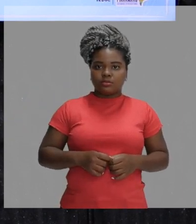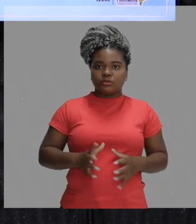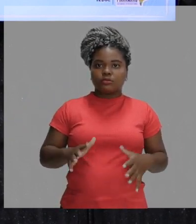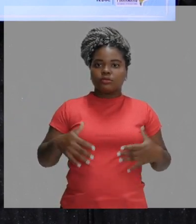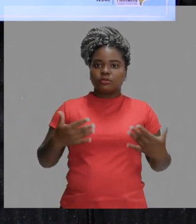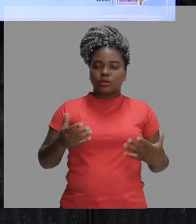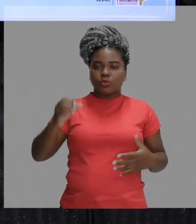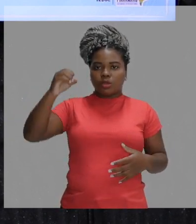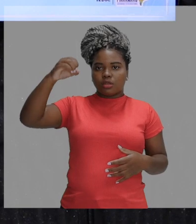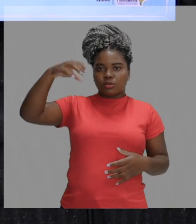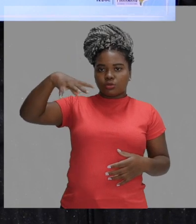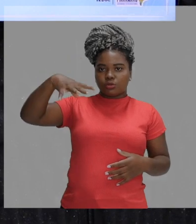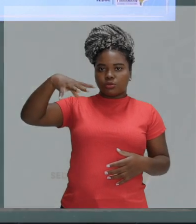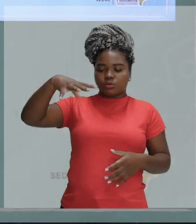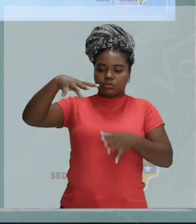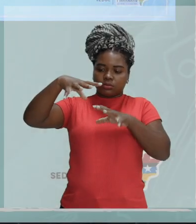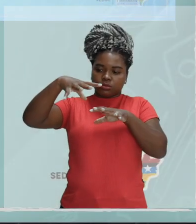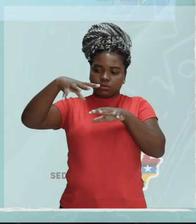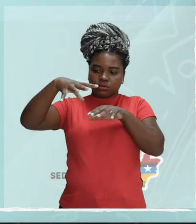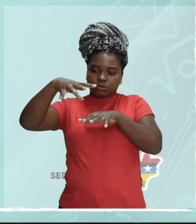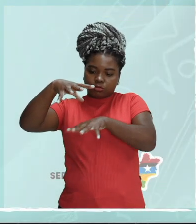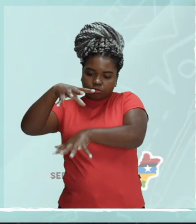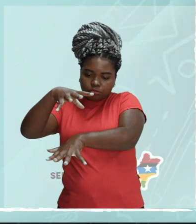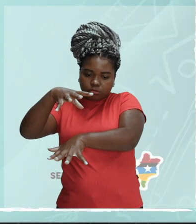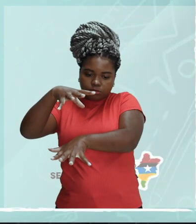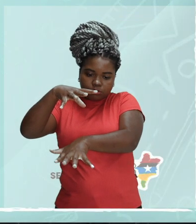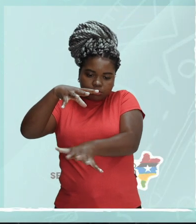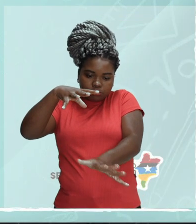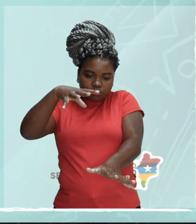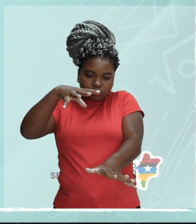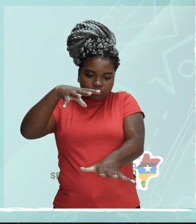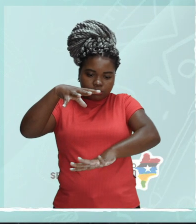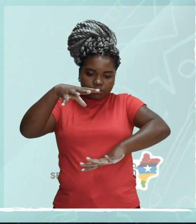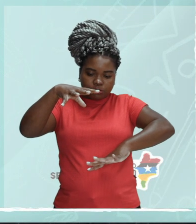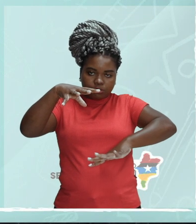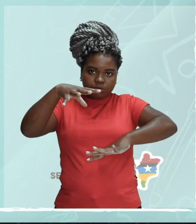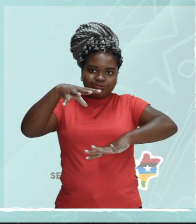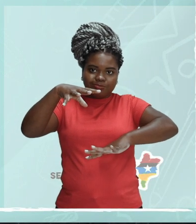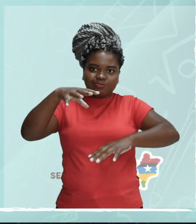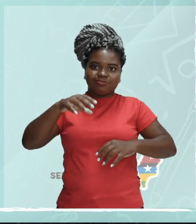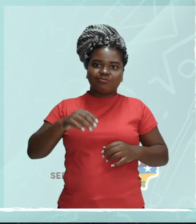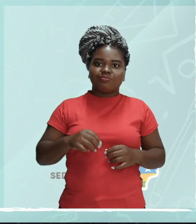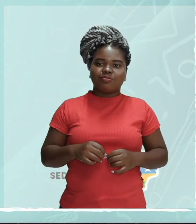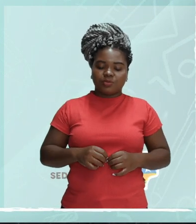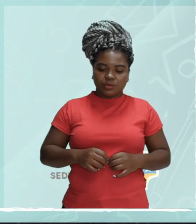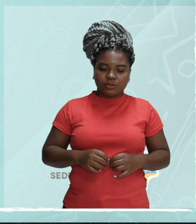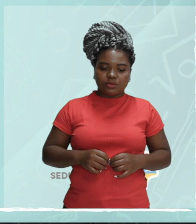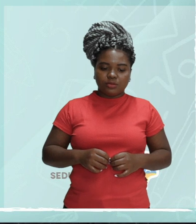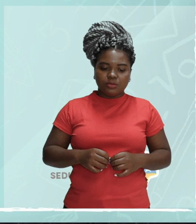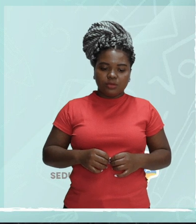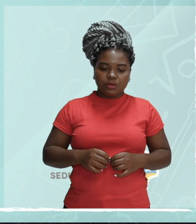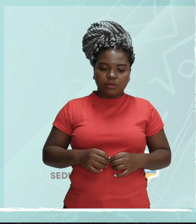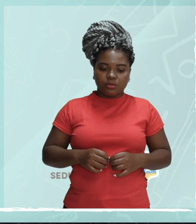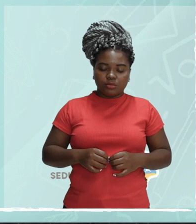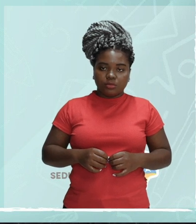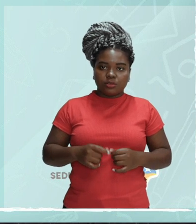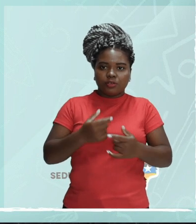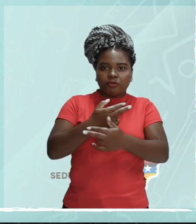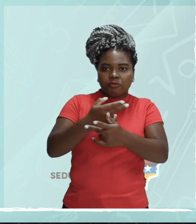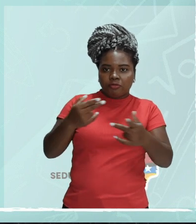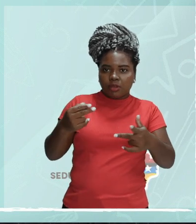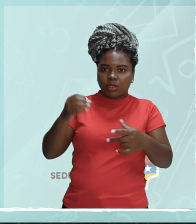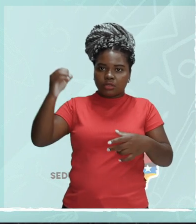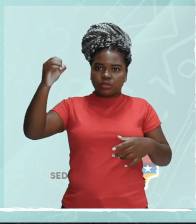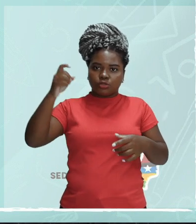eles se cruzem. Então, quando dois ou mais pincéis de luz encontram-se em uma determinada região,